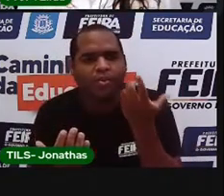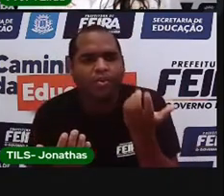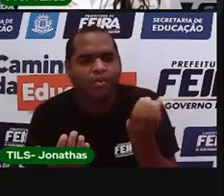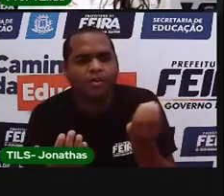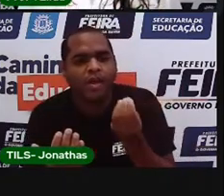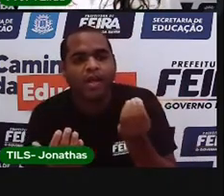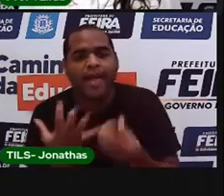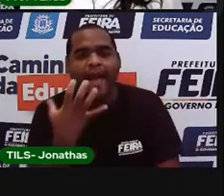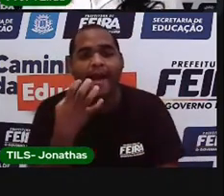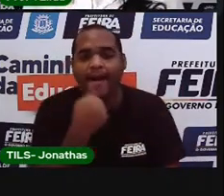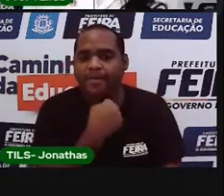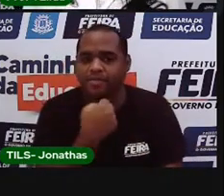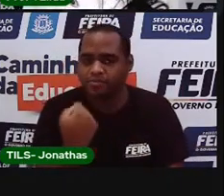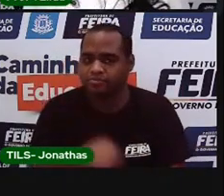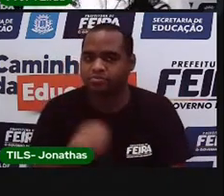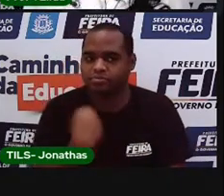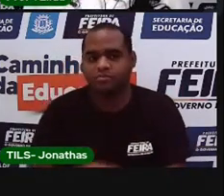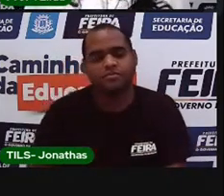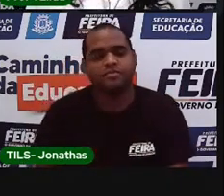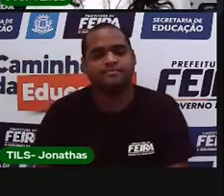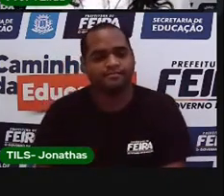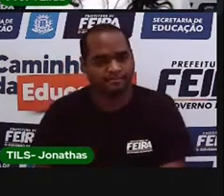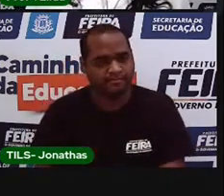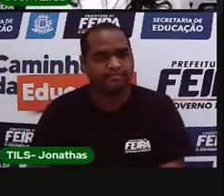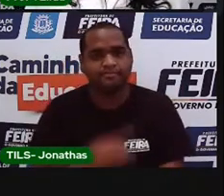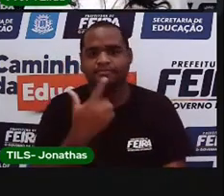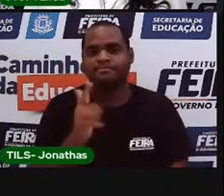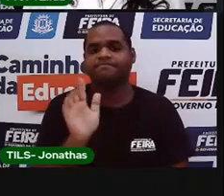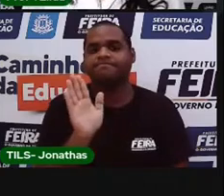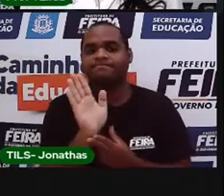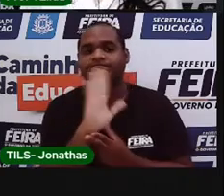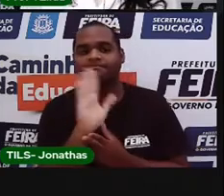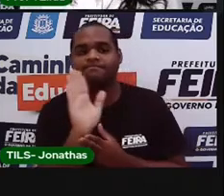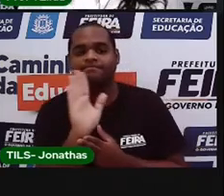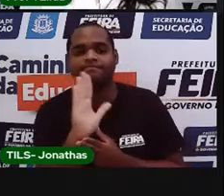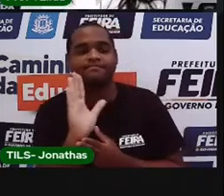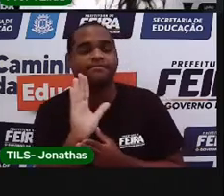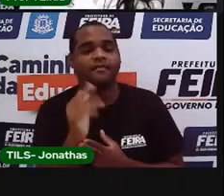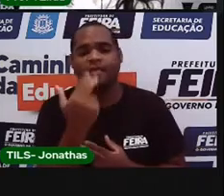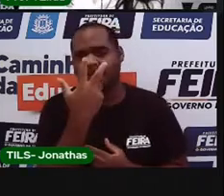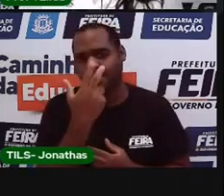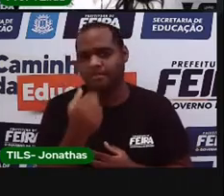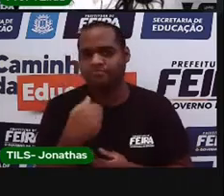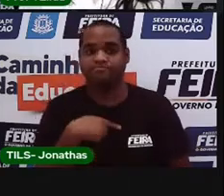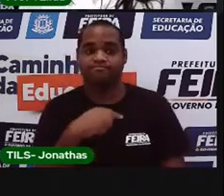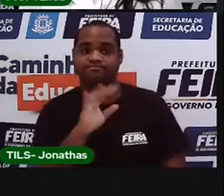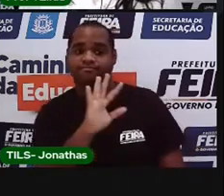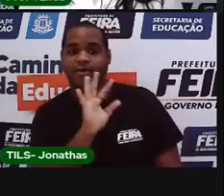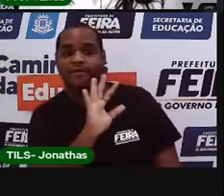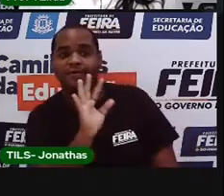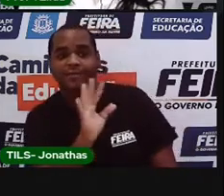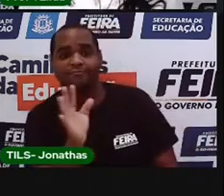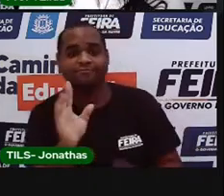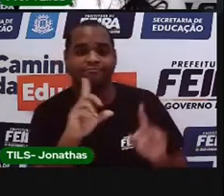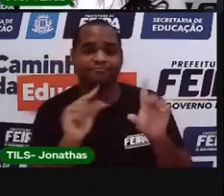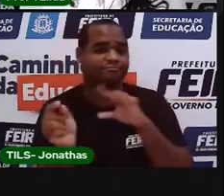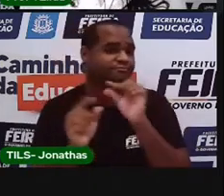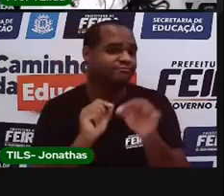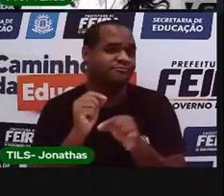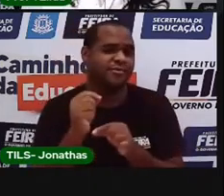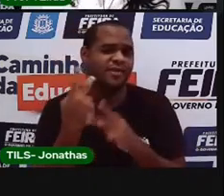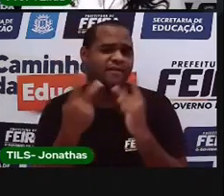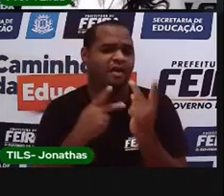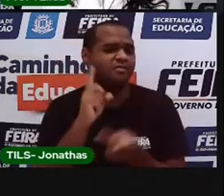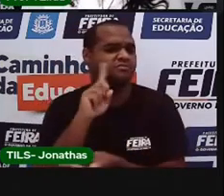E bem rapidinho. A despedida. É informal, certo? É como